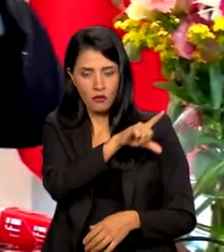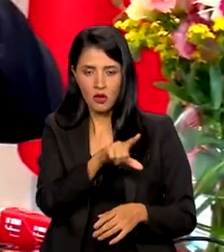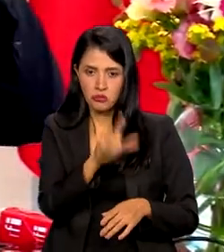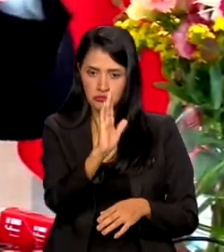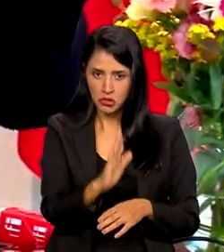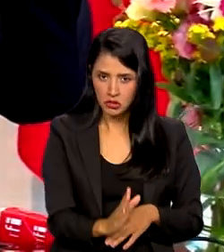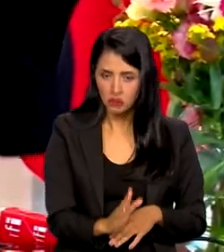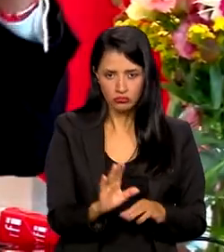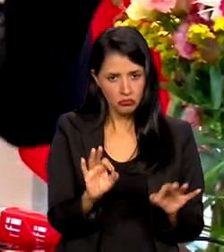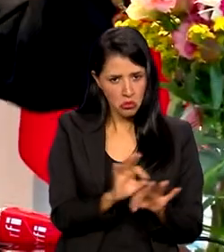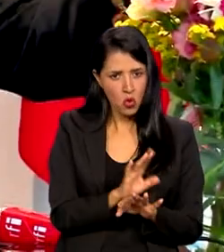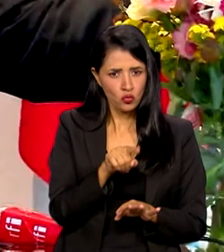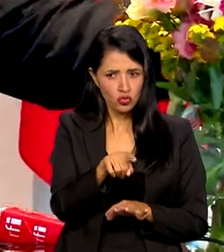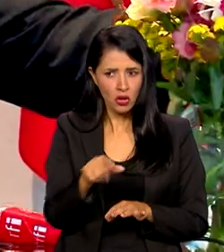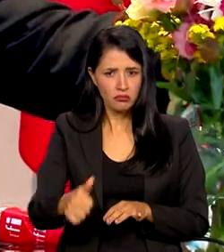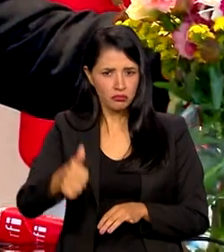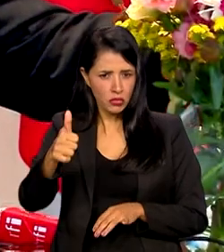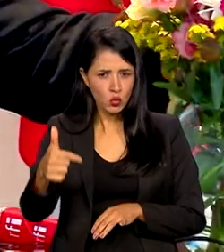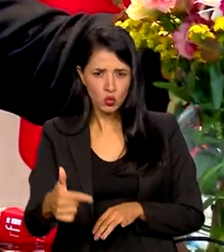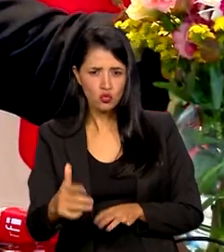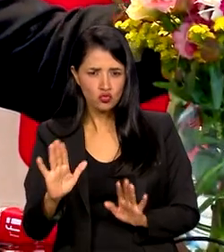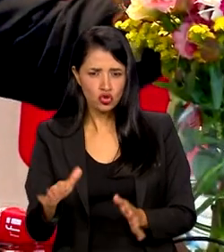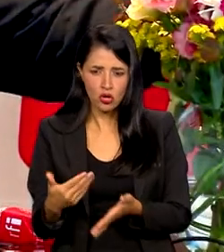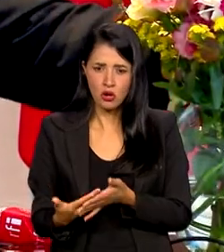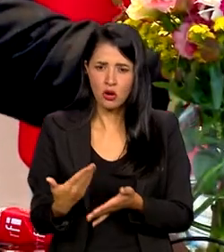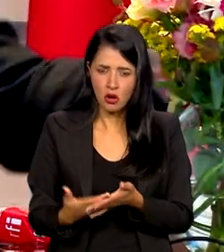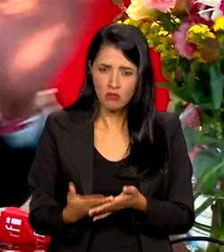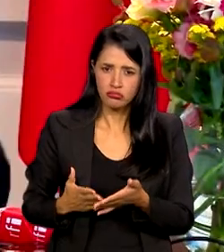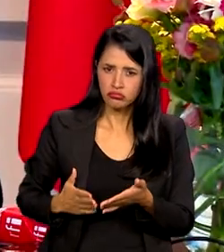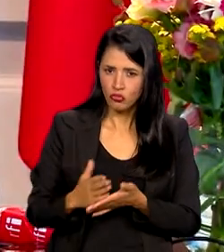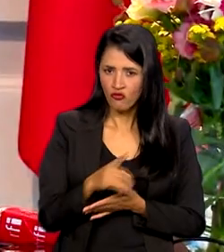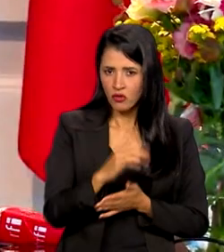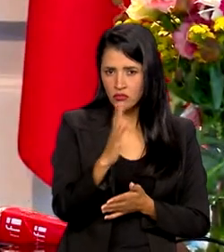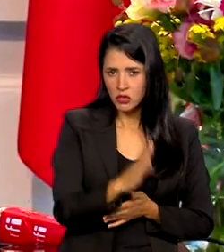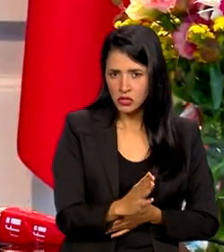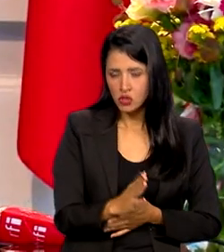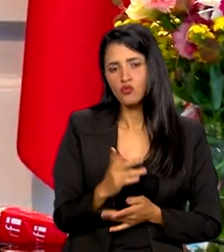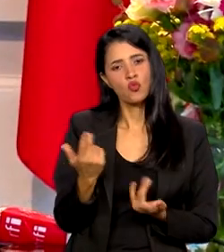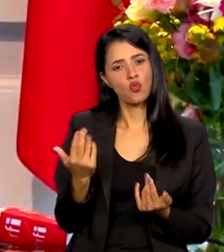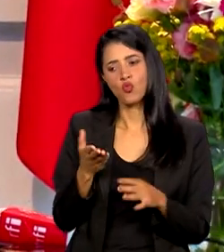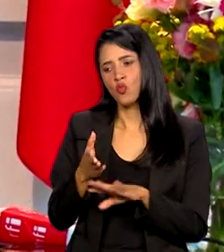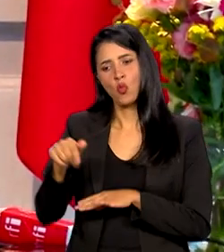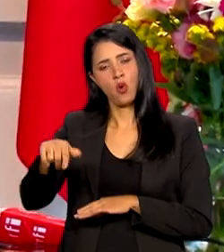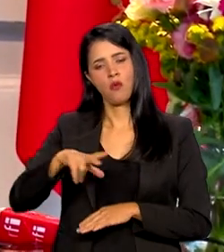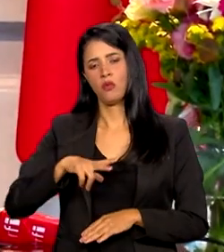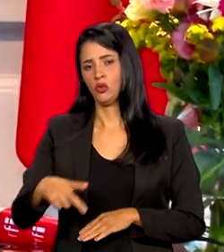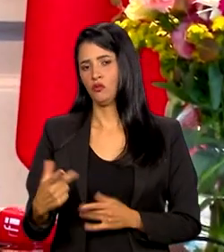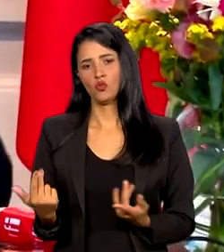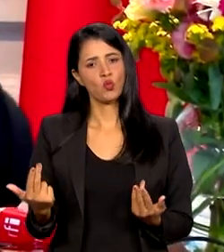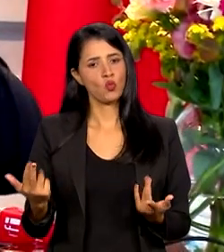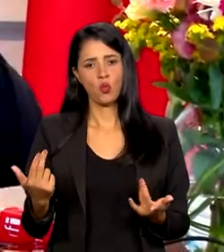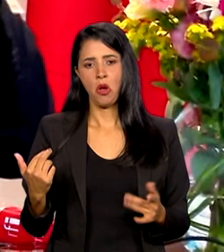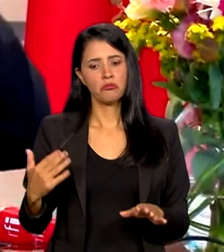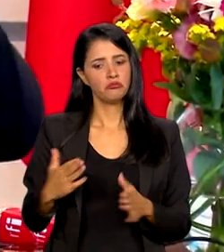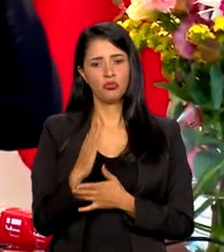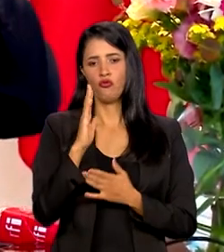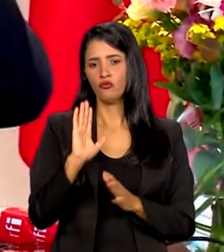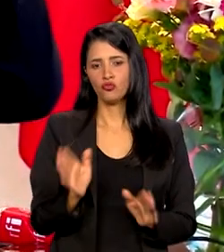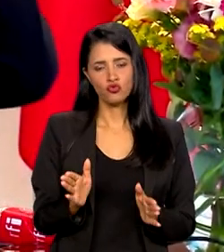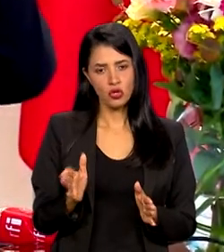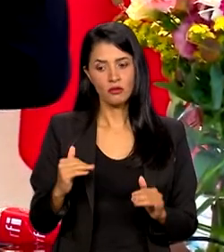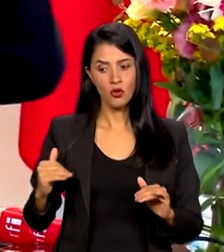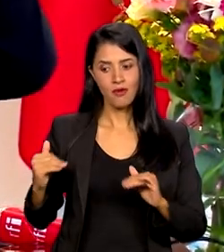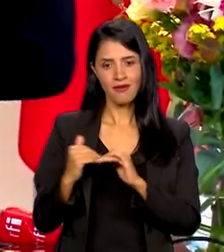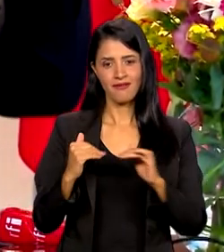cursou o primeiro, o segundo e já foi, vamos ver se é aprovado no Brasil, automaticamente você será aprovado aqui também em Portugal. Então, de acordo com a